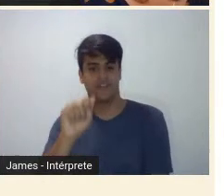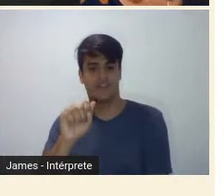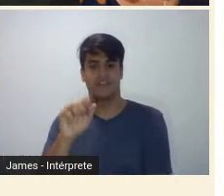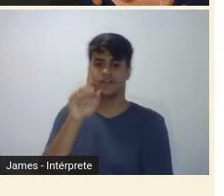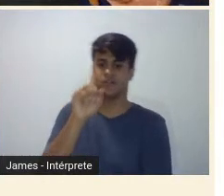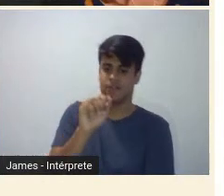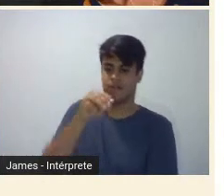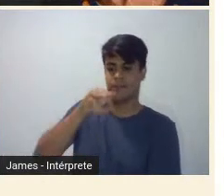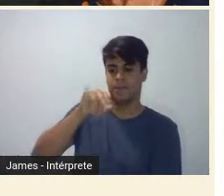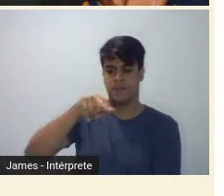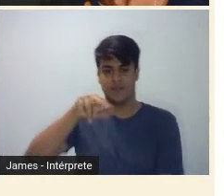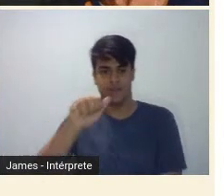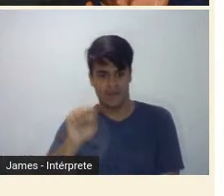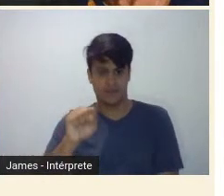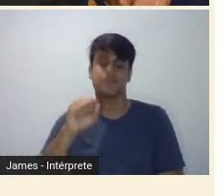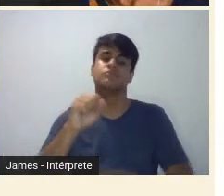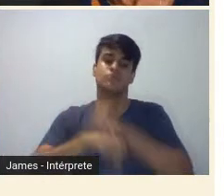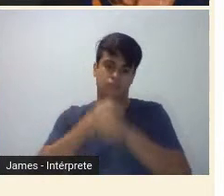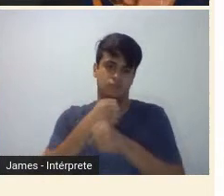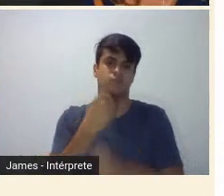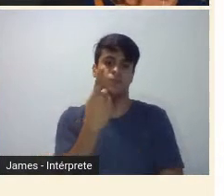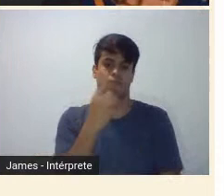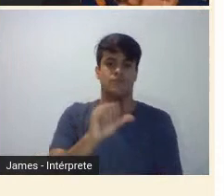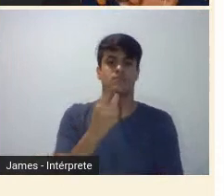1915 e 1916,